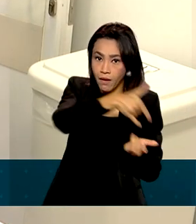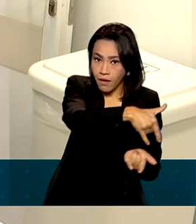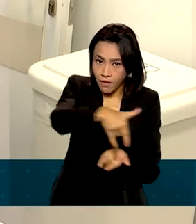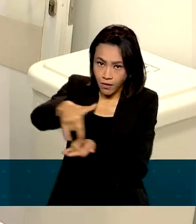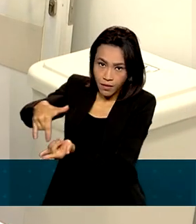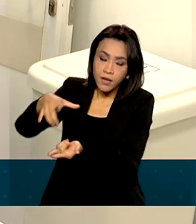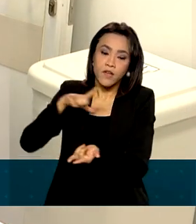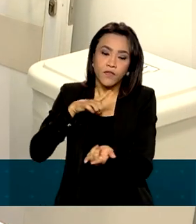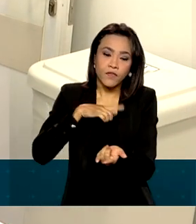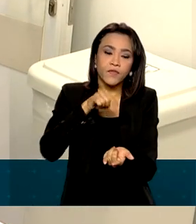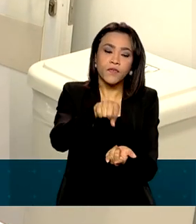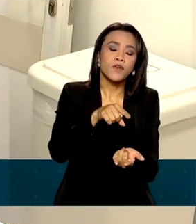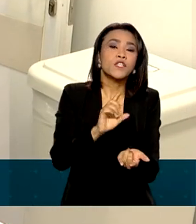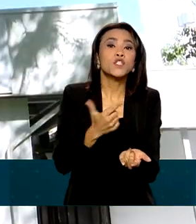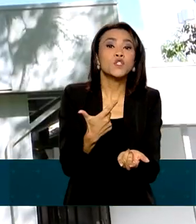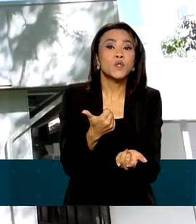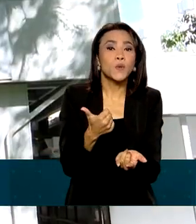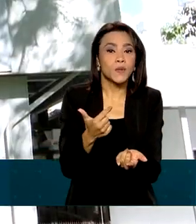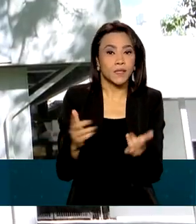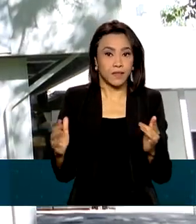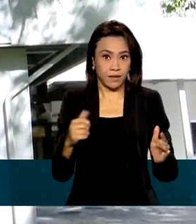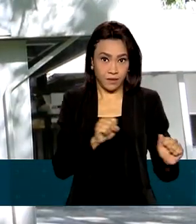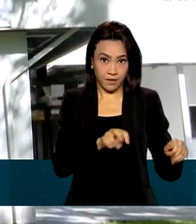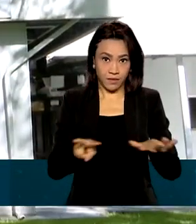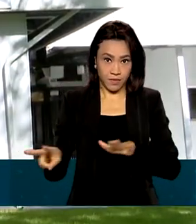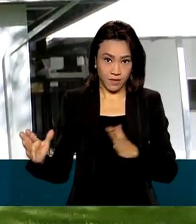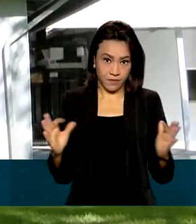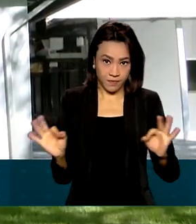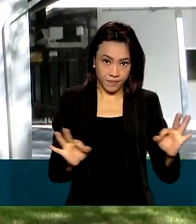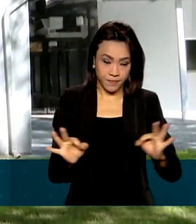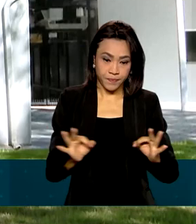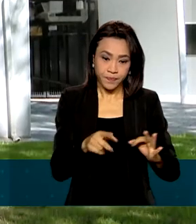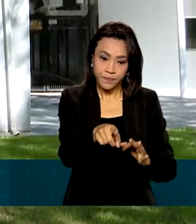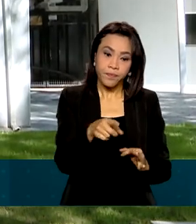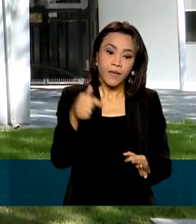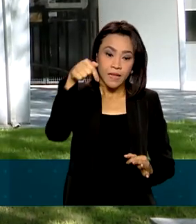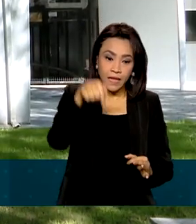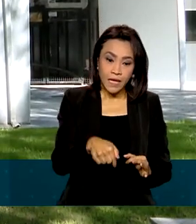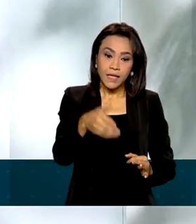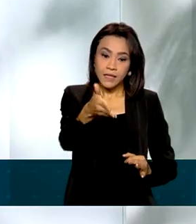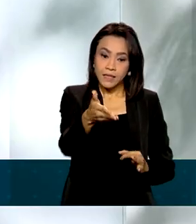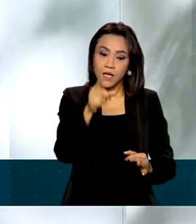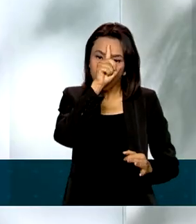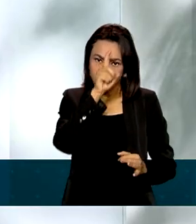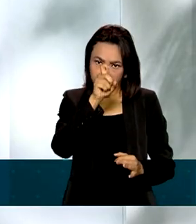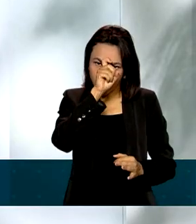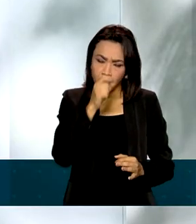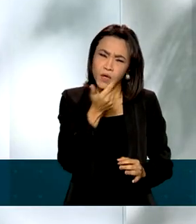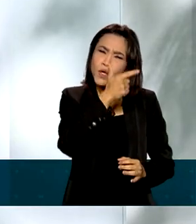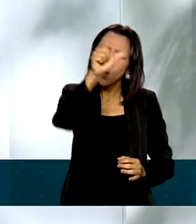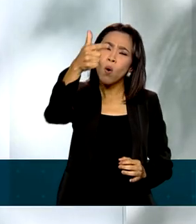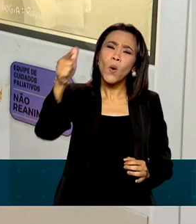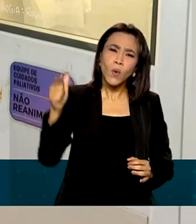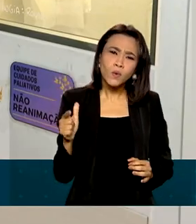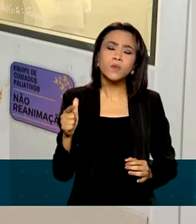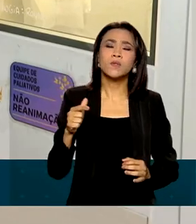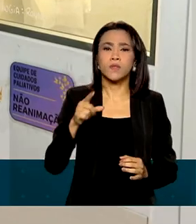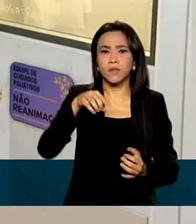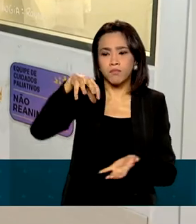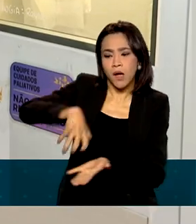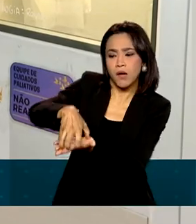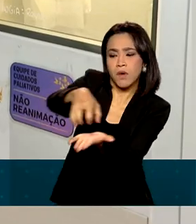recorde de 12 semanas. Os pacientes tratados no Hospital da Fiocruz e em outras unidades de saúde do país